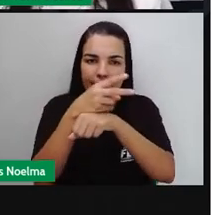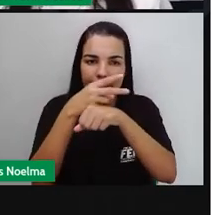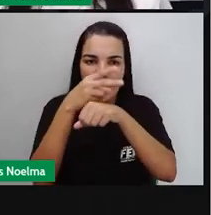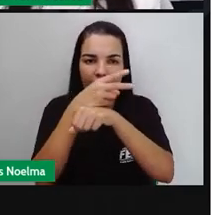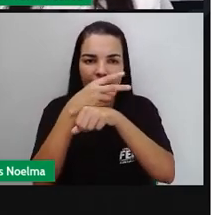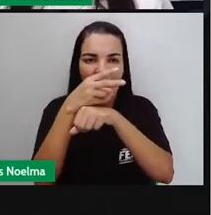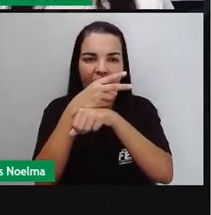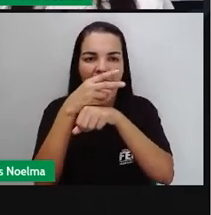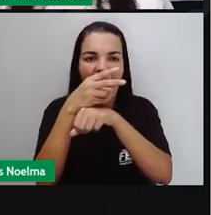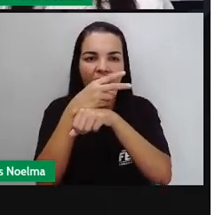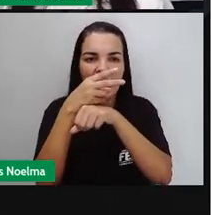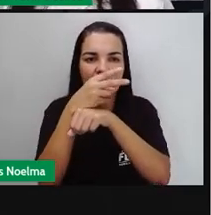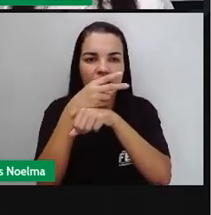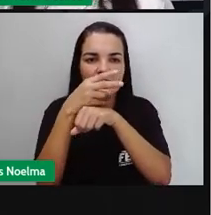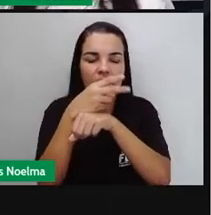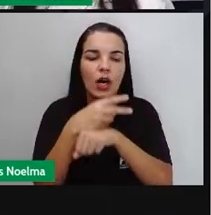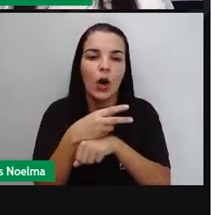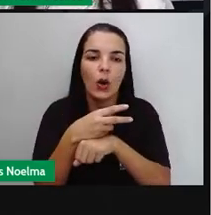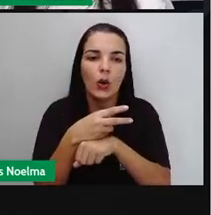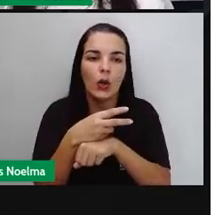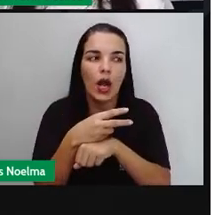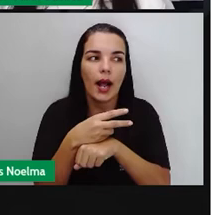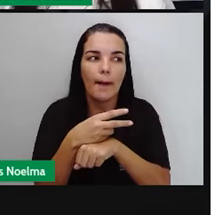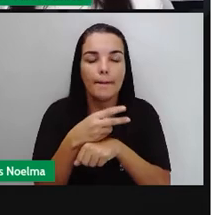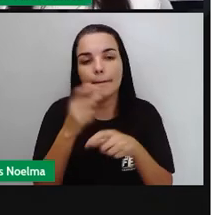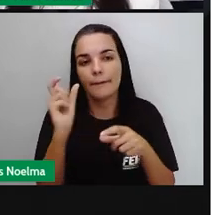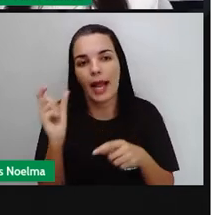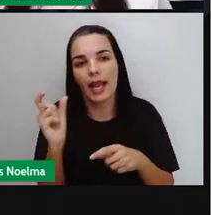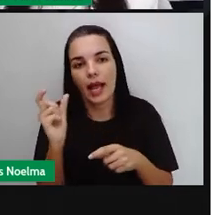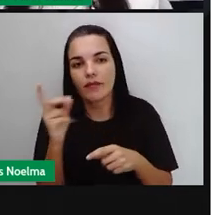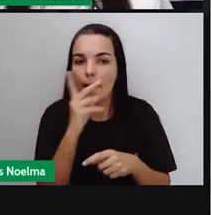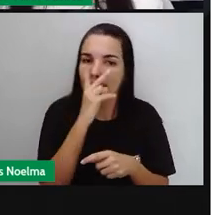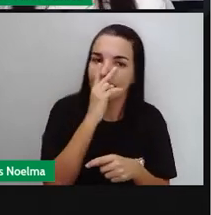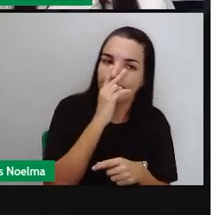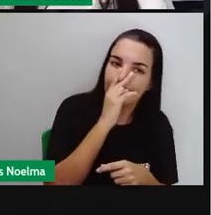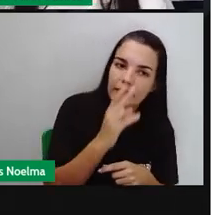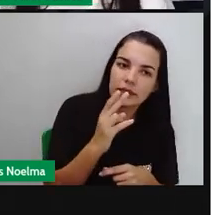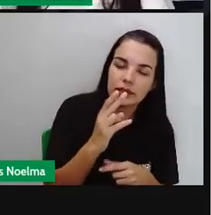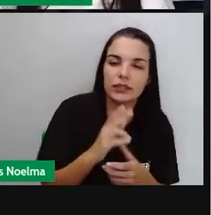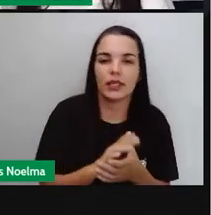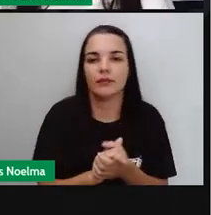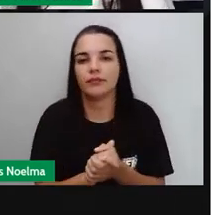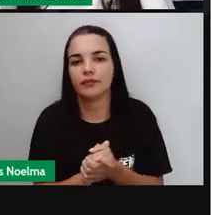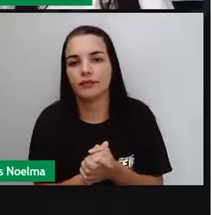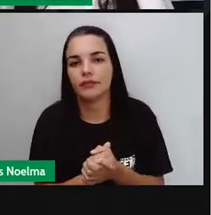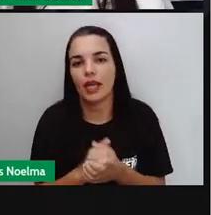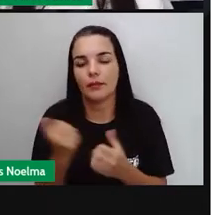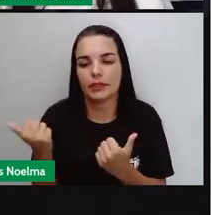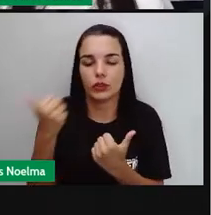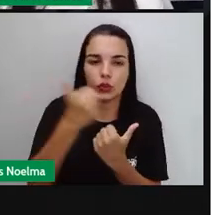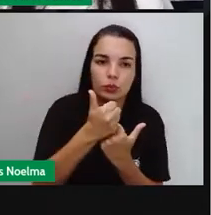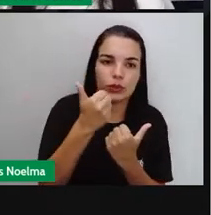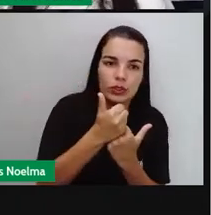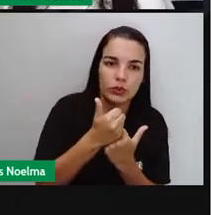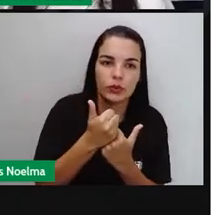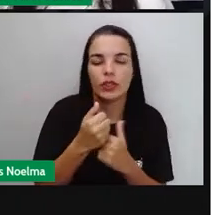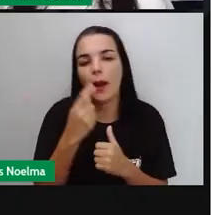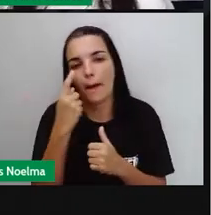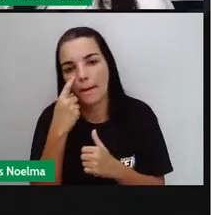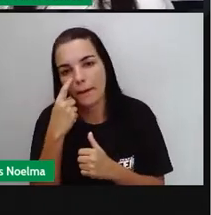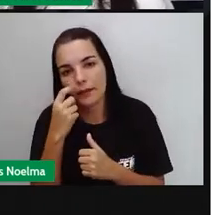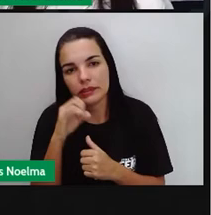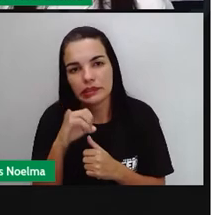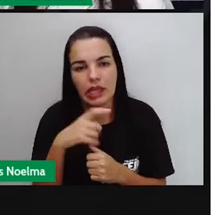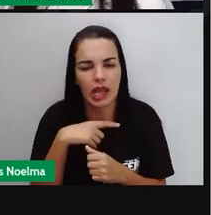mesma palavra, tentem aí utilizar um sinônimo ou então um pronome para substituir, né? Tipo,